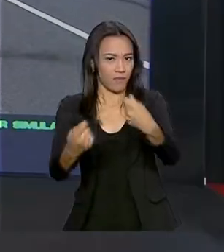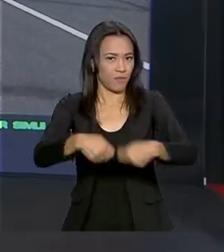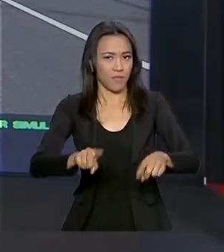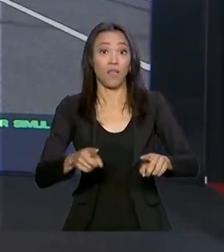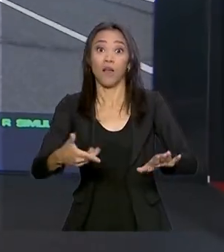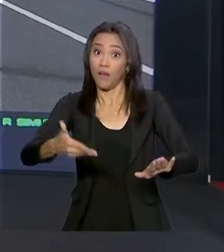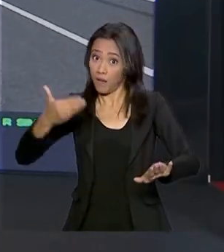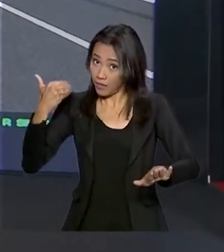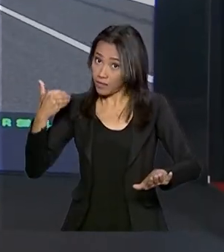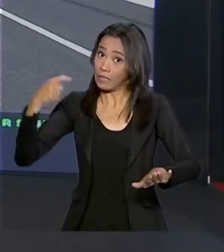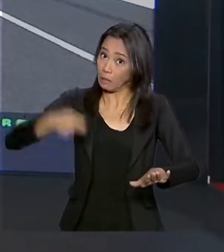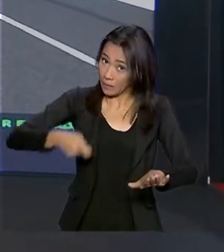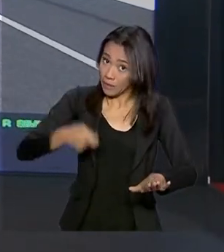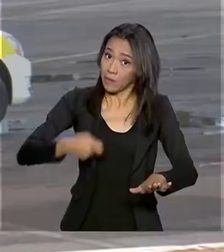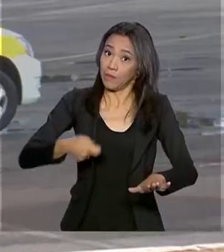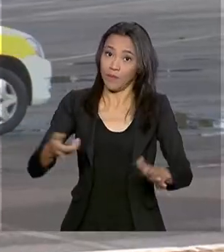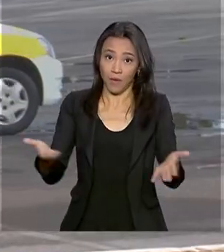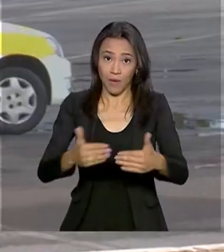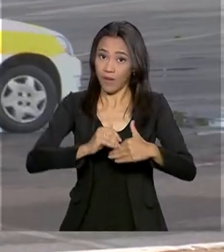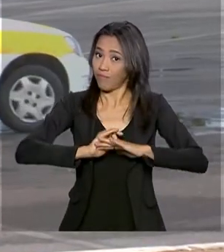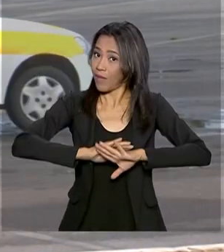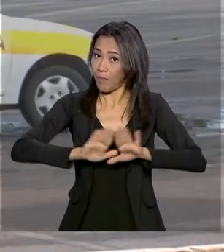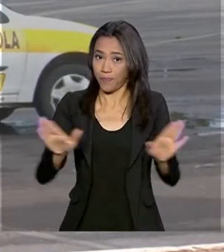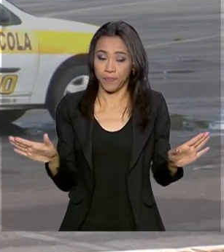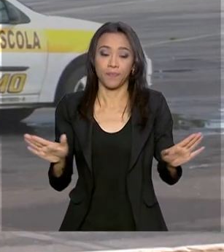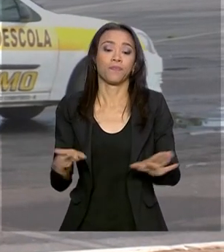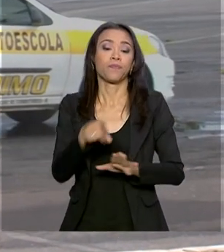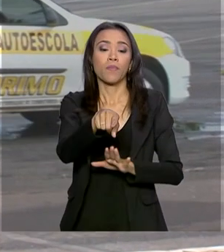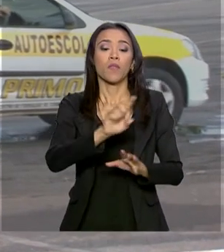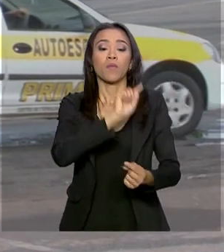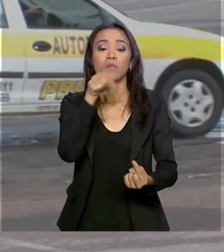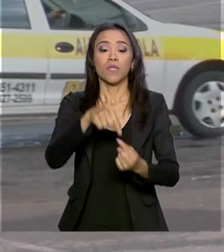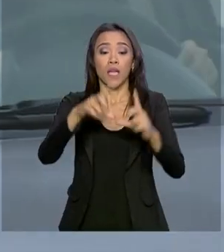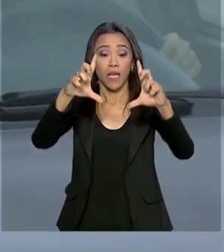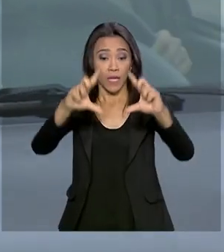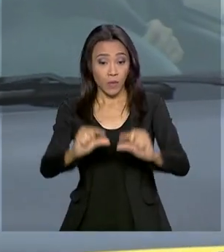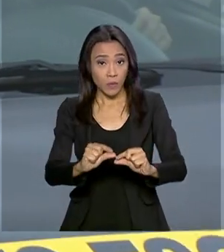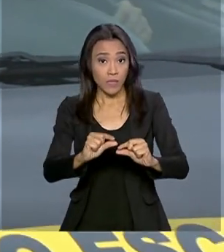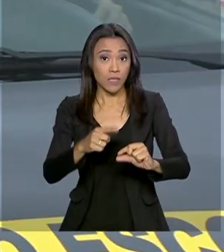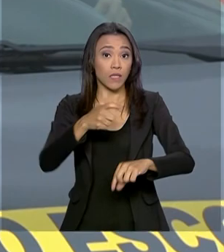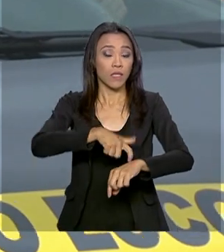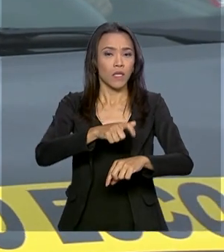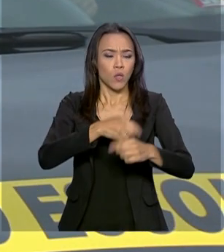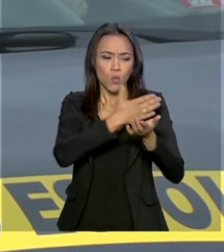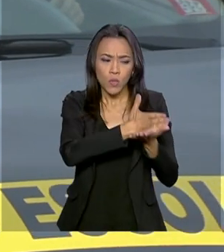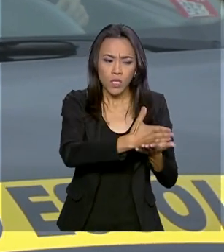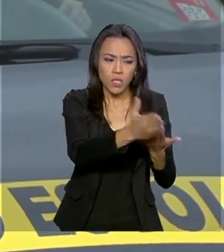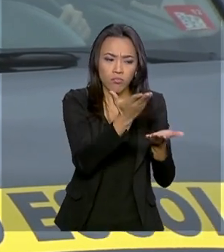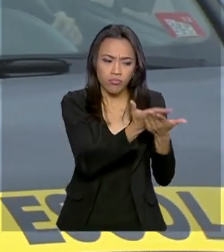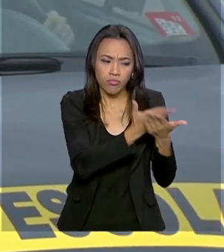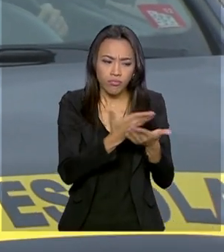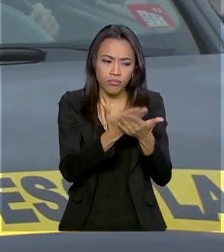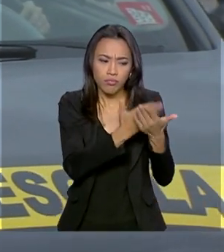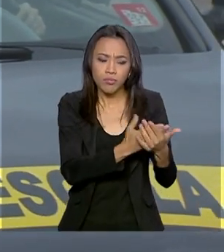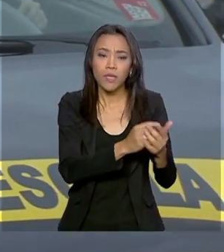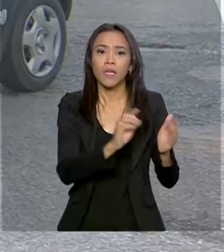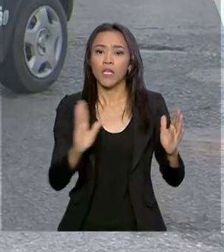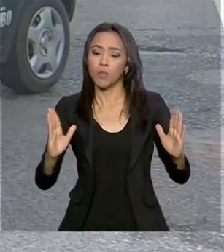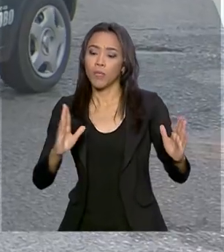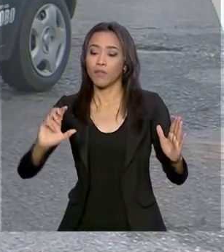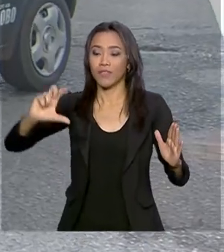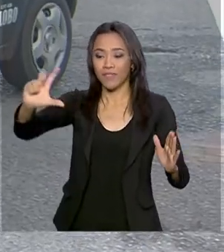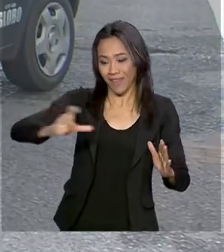Antes, obrigatório. As medidas devem reduzir o prazo entre o início das aulas e a retirada da habilitação.